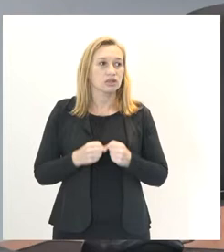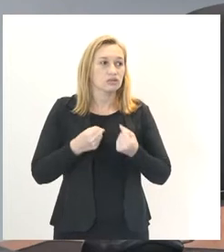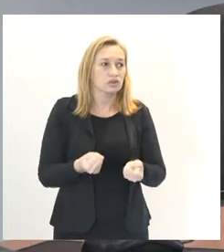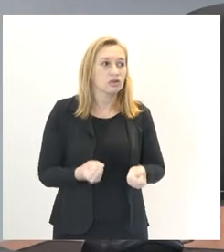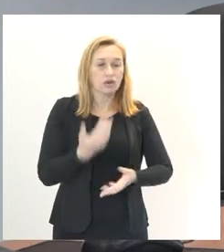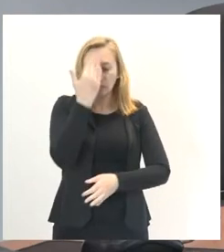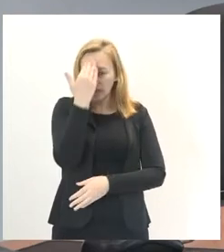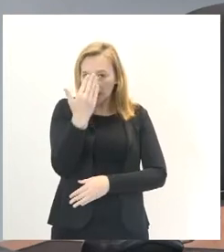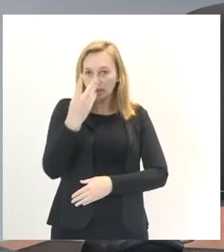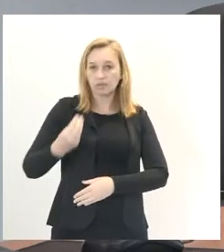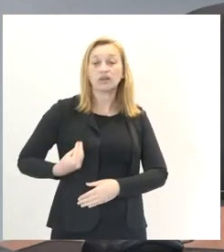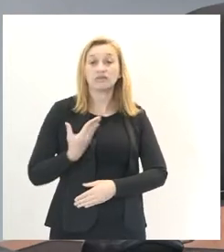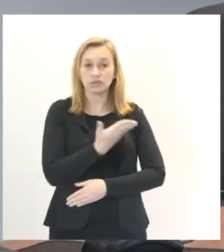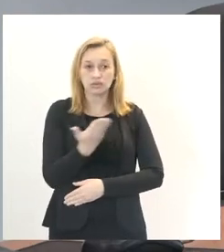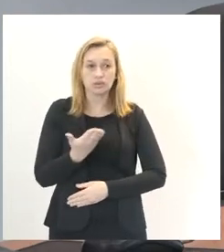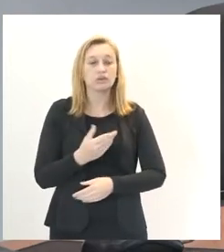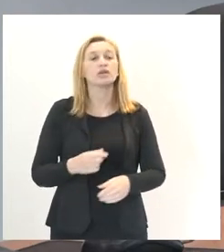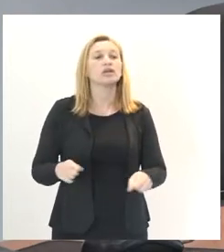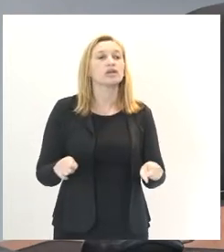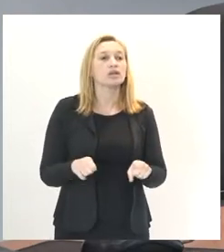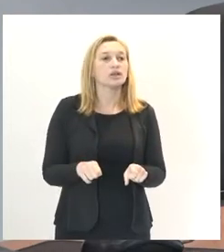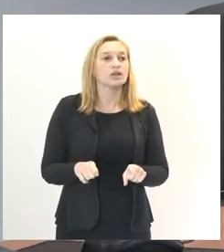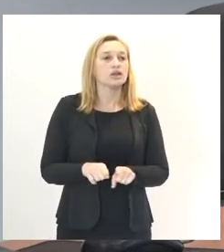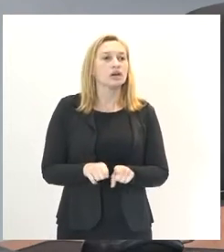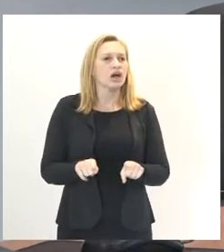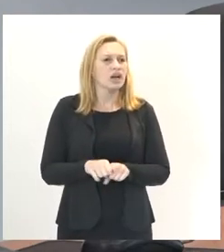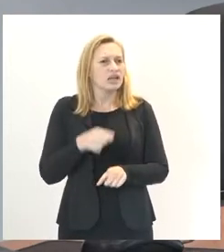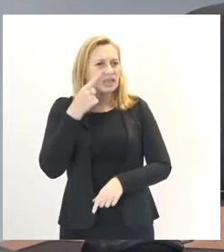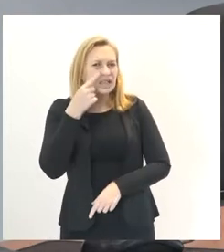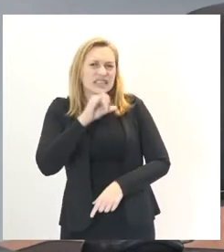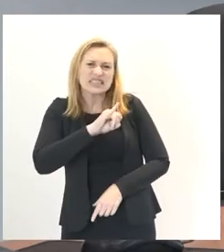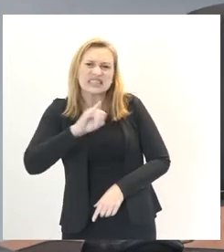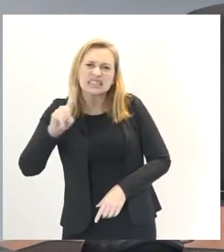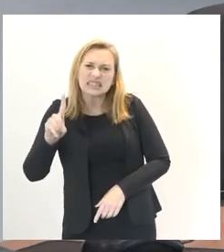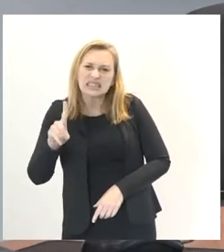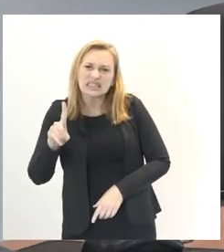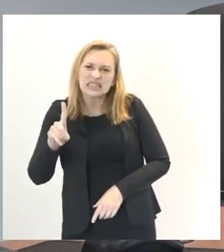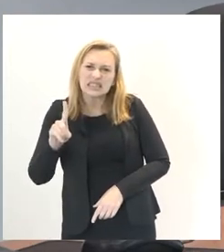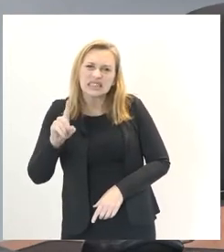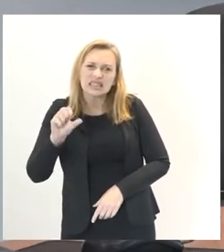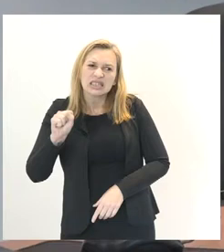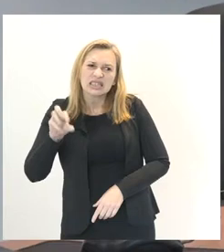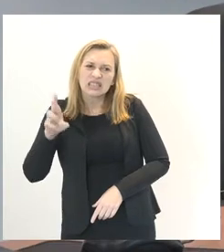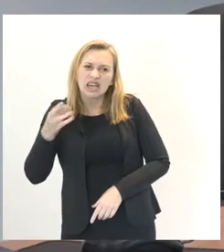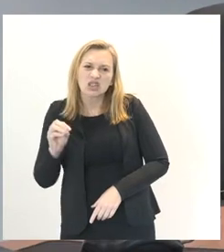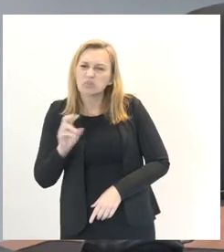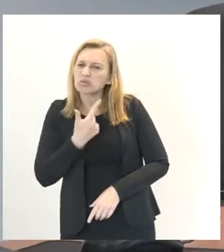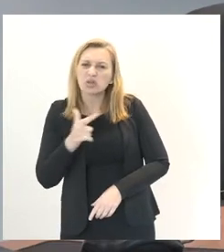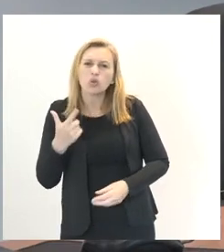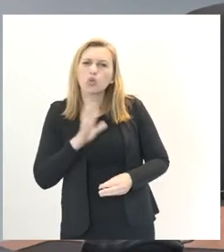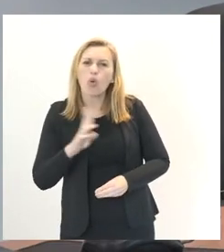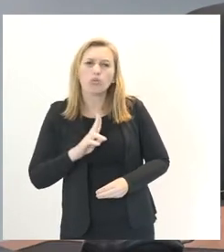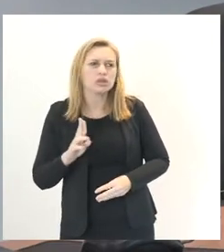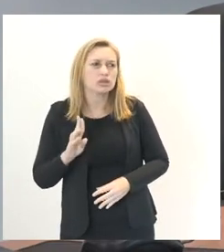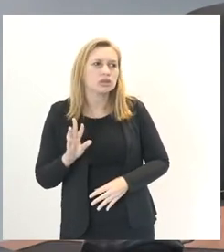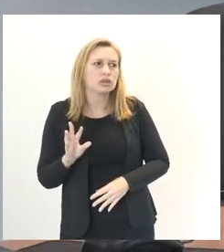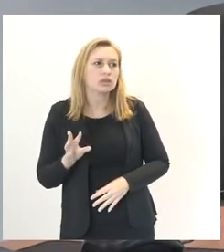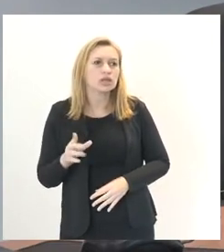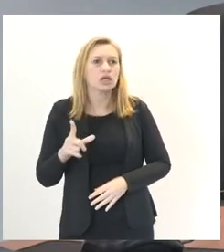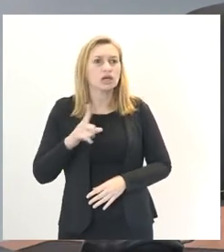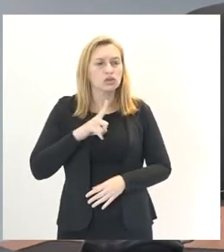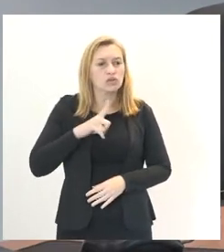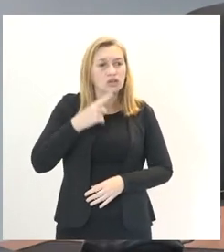Agradecer muito a participação. Aqui está Sindicerve, mas não tem o nome do participante. Estou vendo aqui,